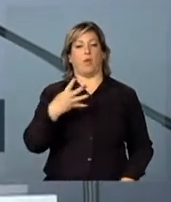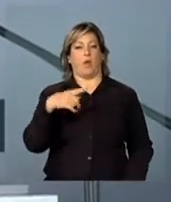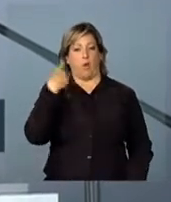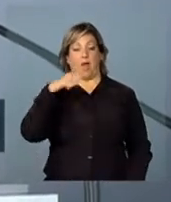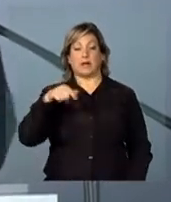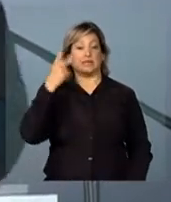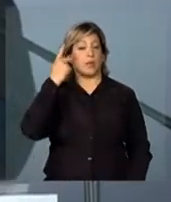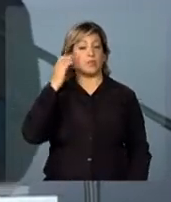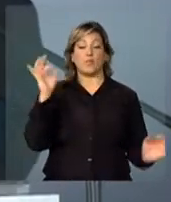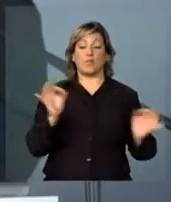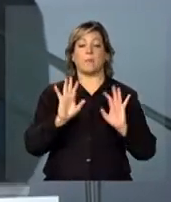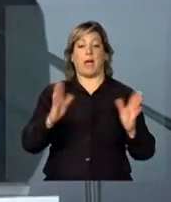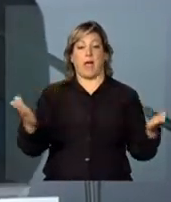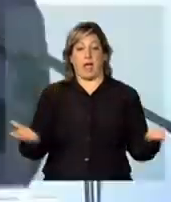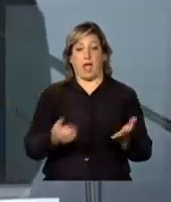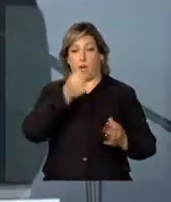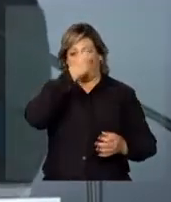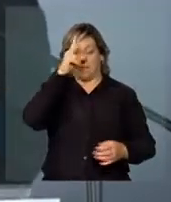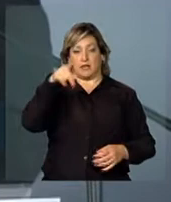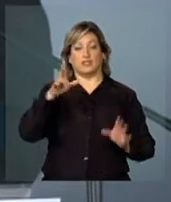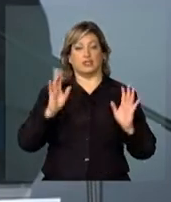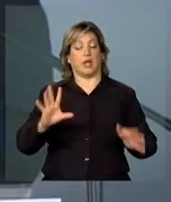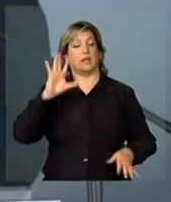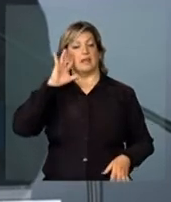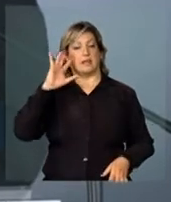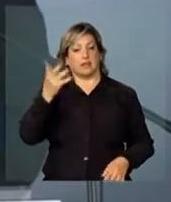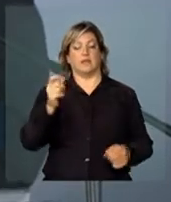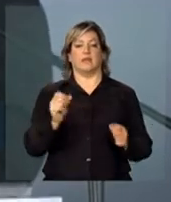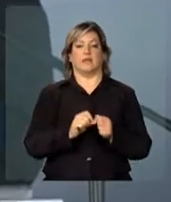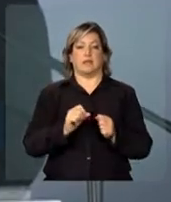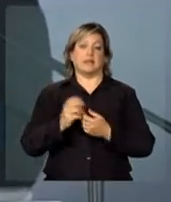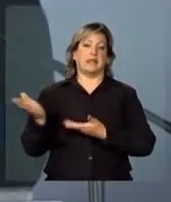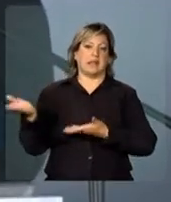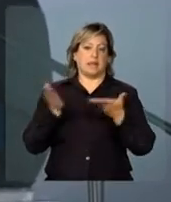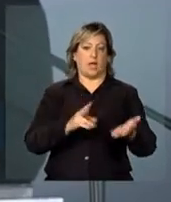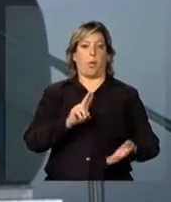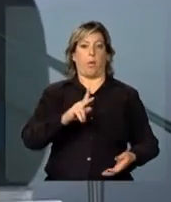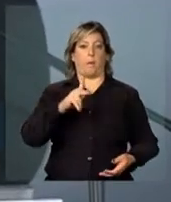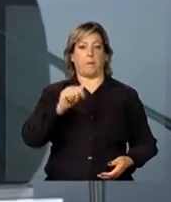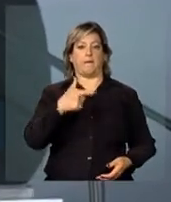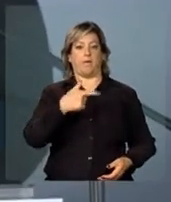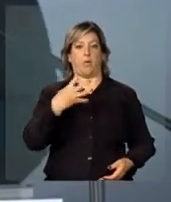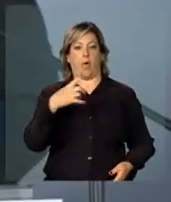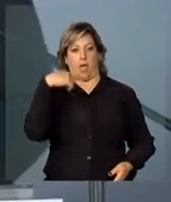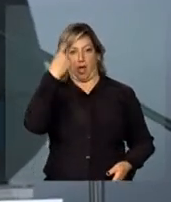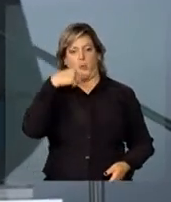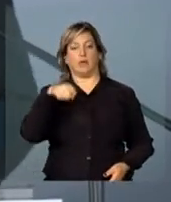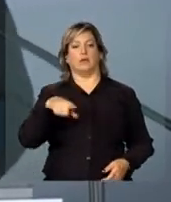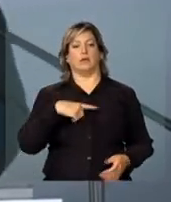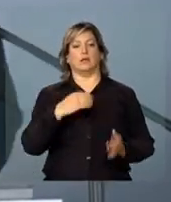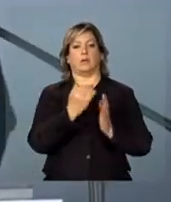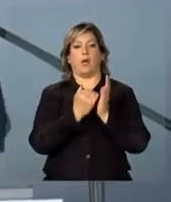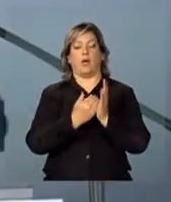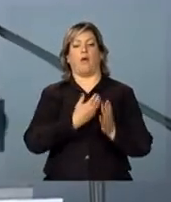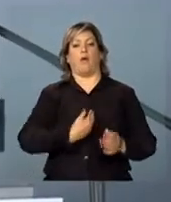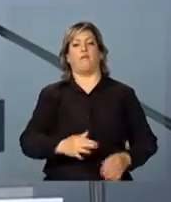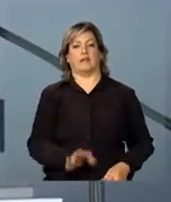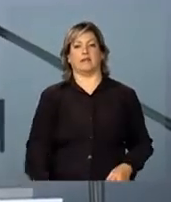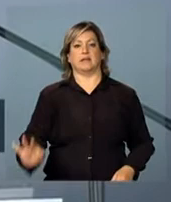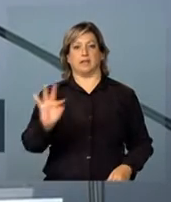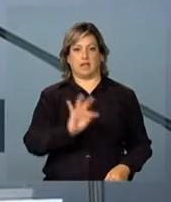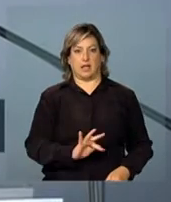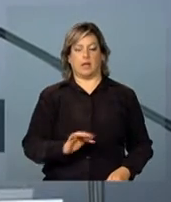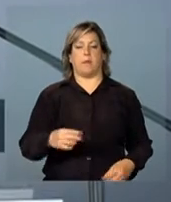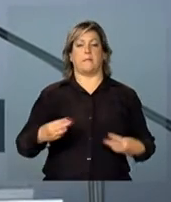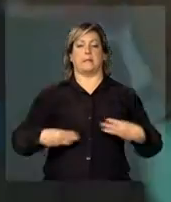nenhuma, mas agora o prefeito Fernando Haddad já decidiu de trazer a UPA 24 horas, que é um programa do governo federal, do